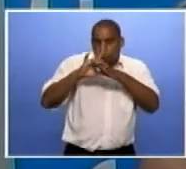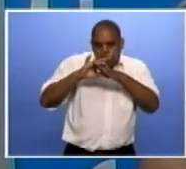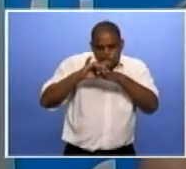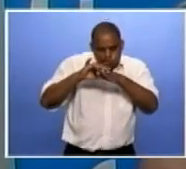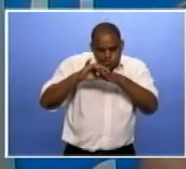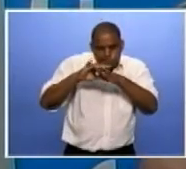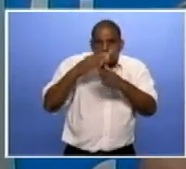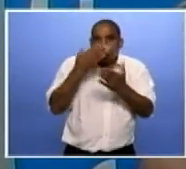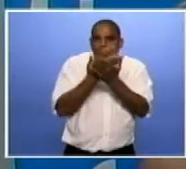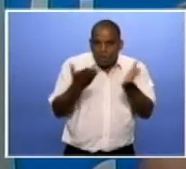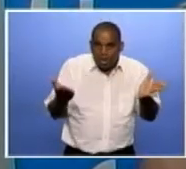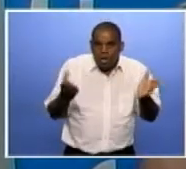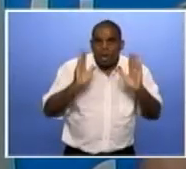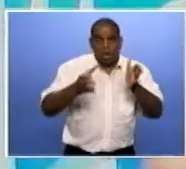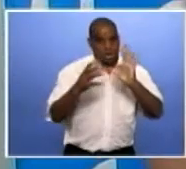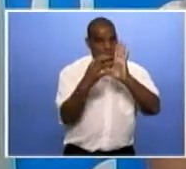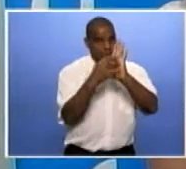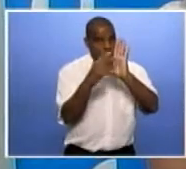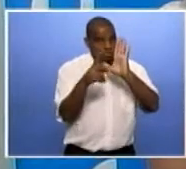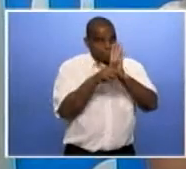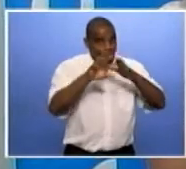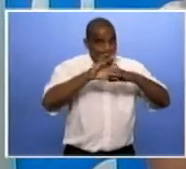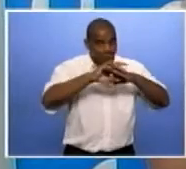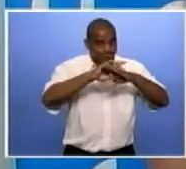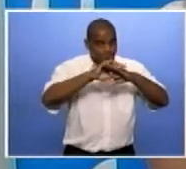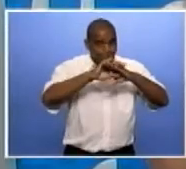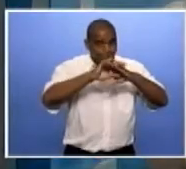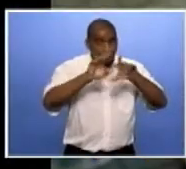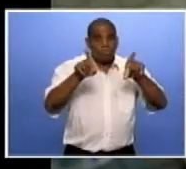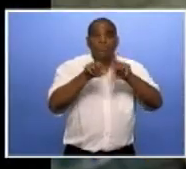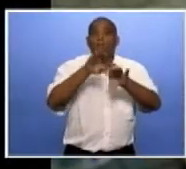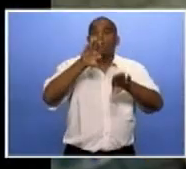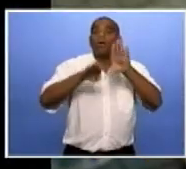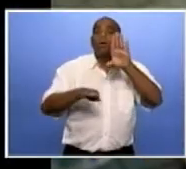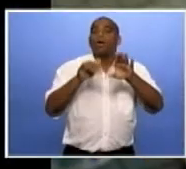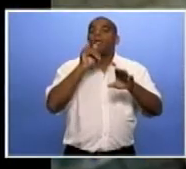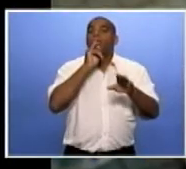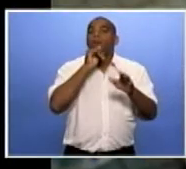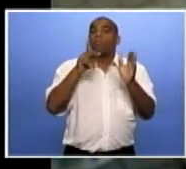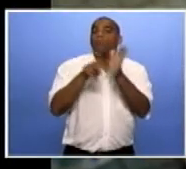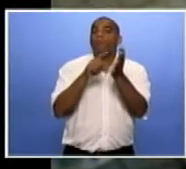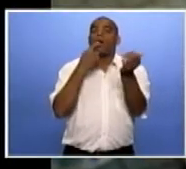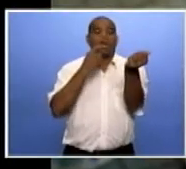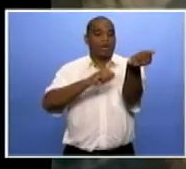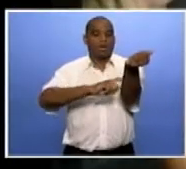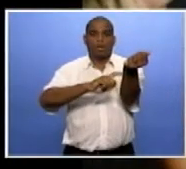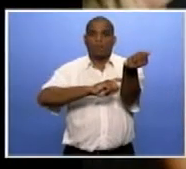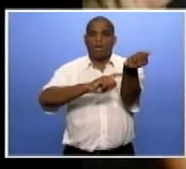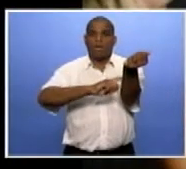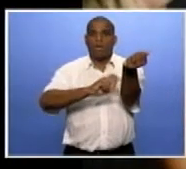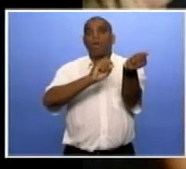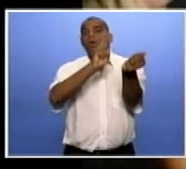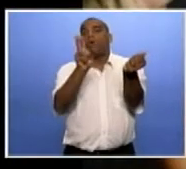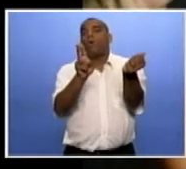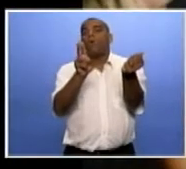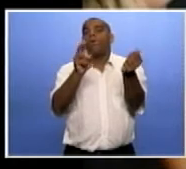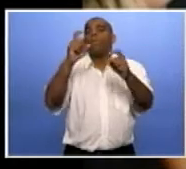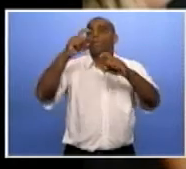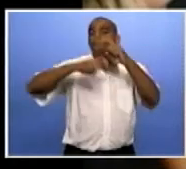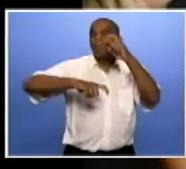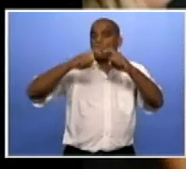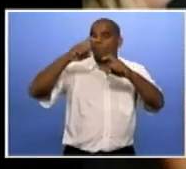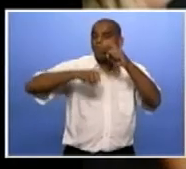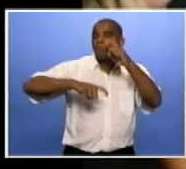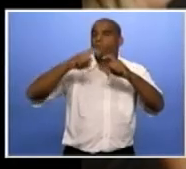AIDS já é a doença. Ele pode ser transmitido através do sangue humano, do sêmen, da secreção